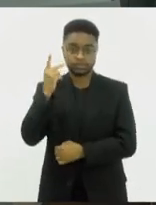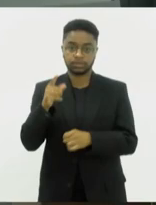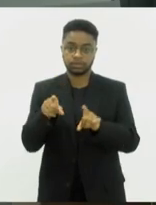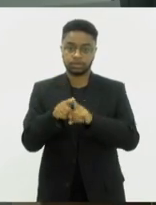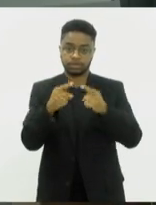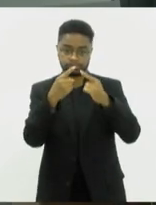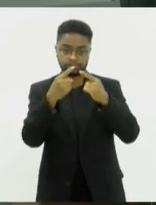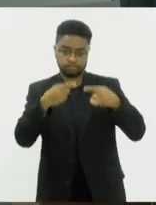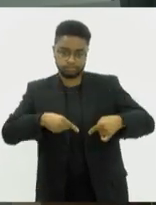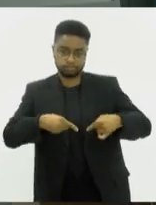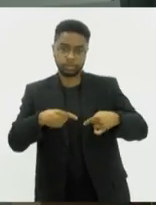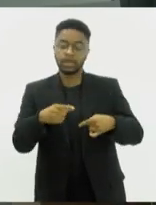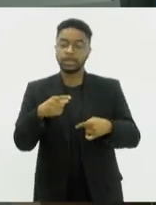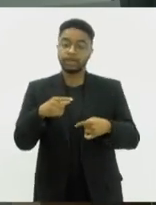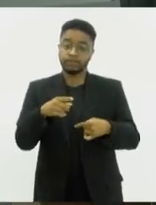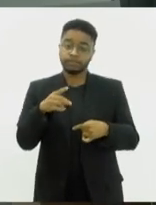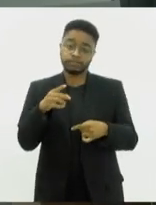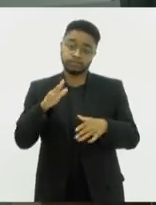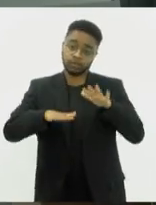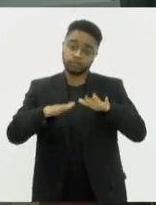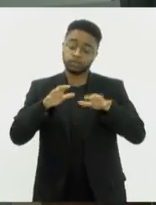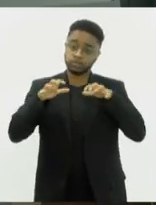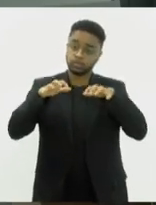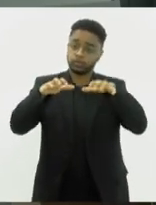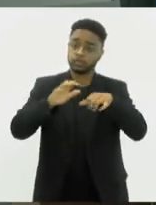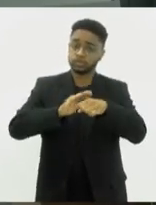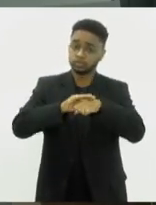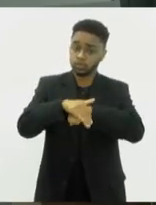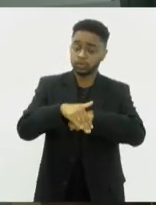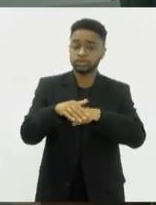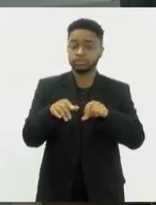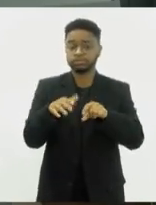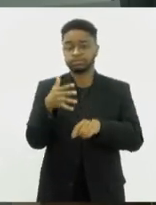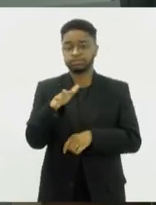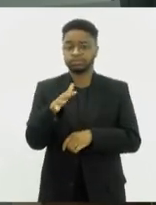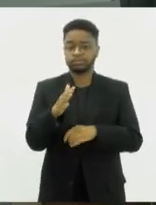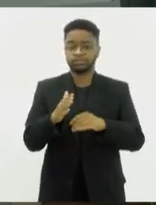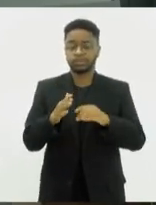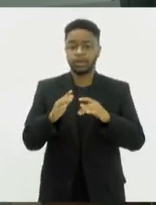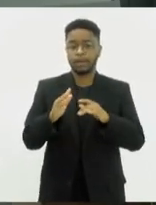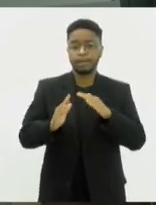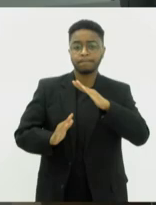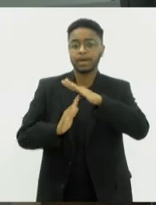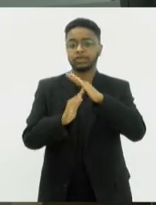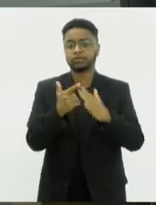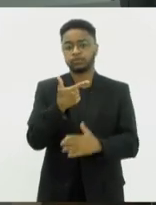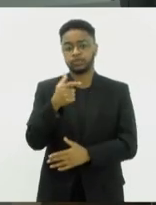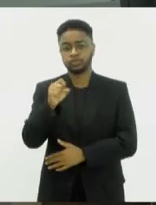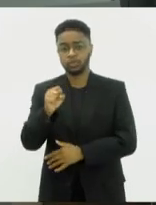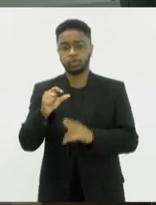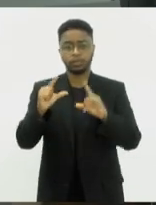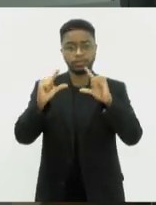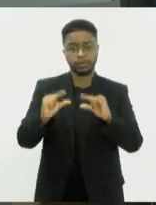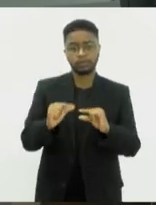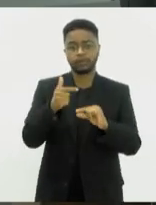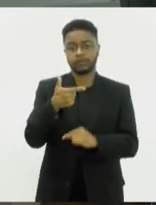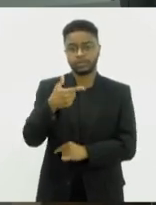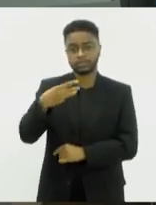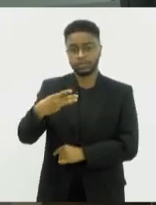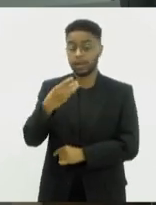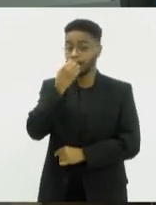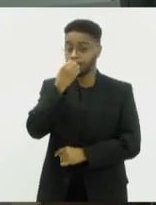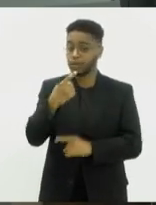chuva no final do dia, à noite deve chover um pouco também. Máxima de 28, mínima de 23. Um bom jogo aí para as duas